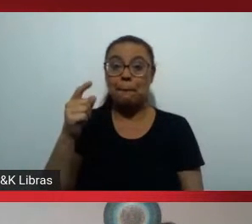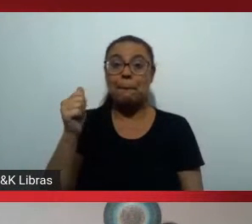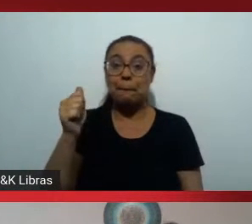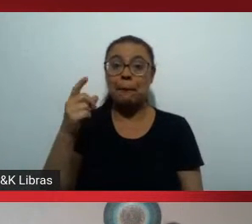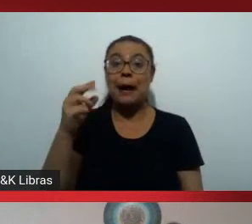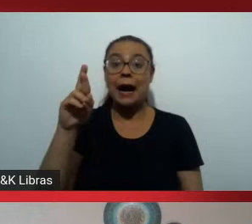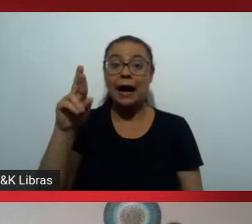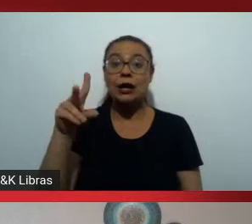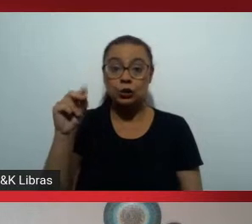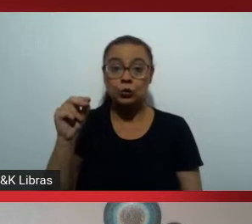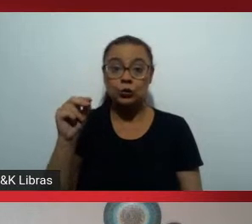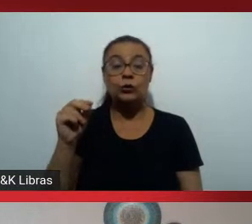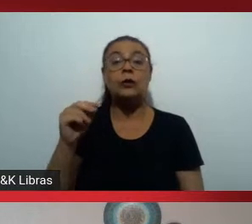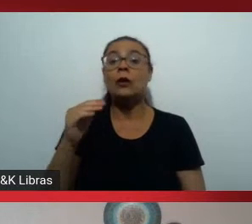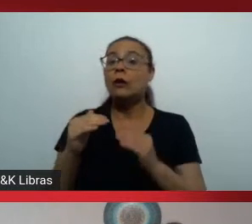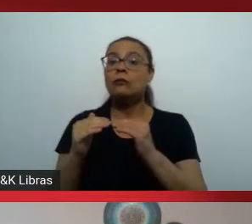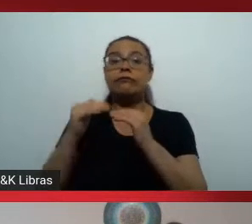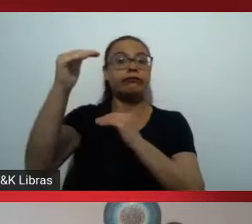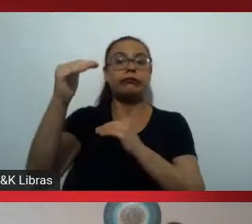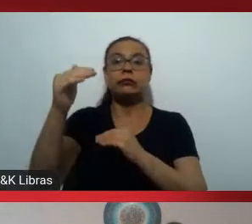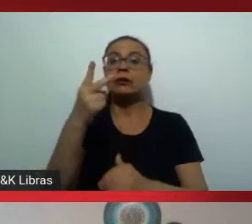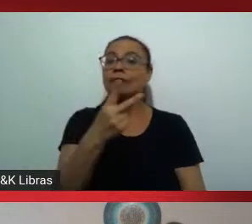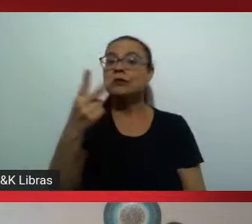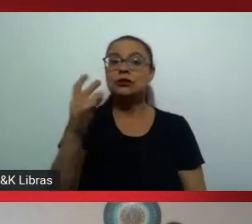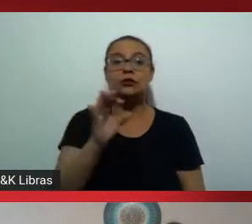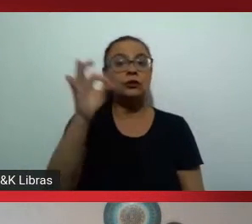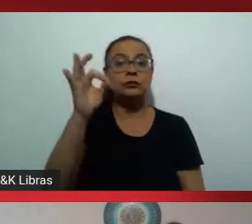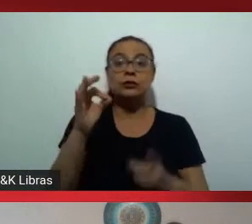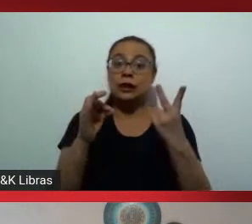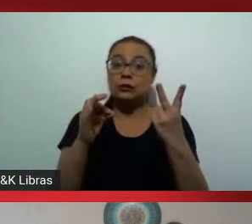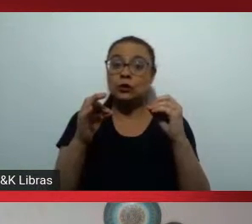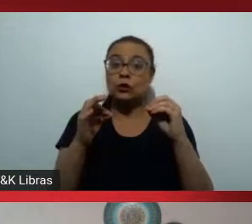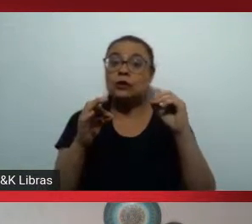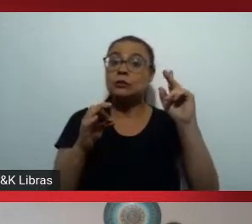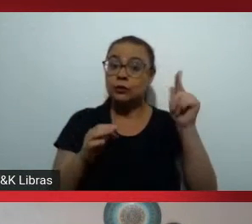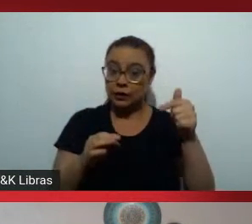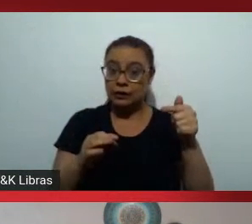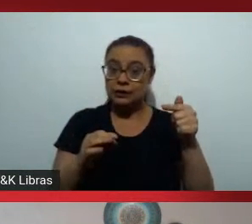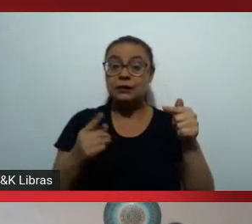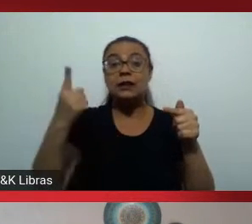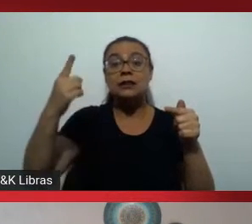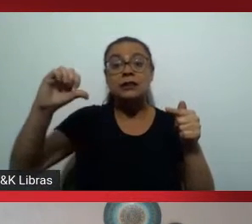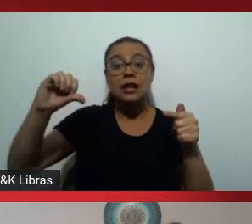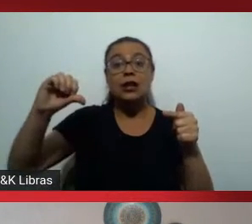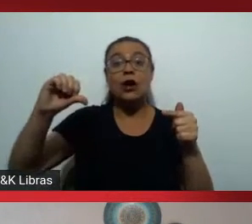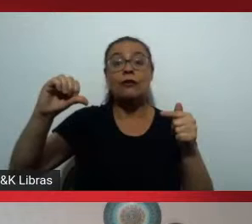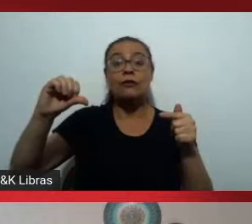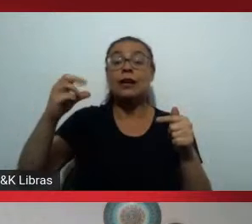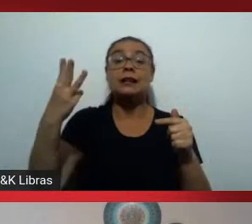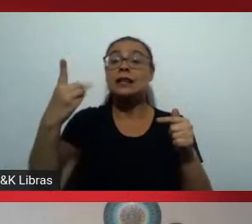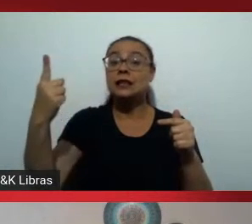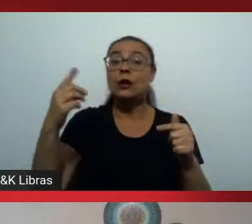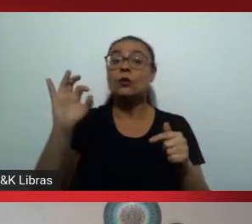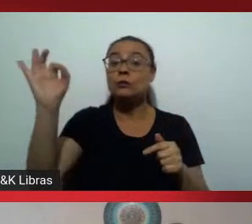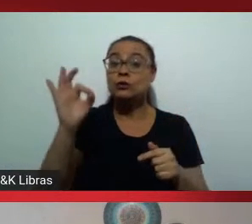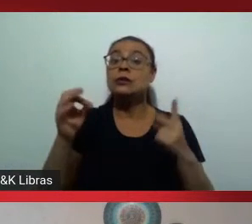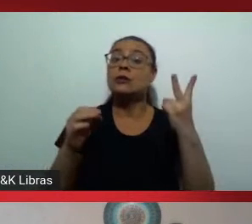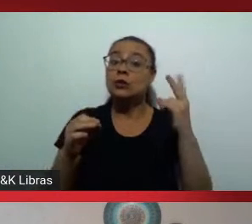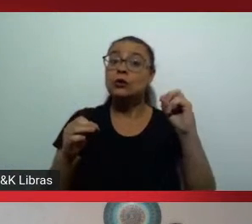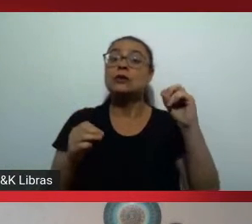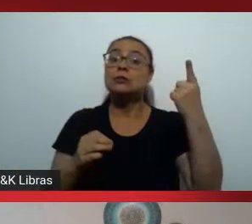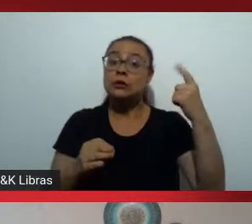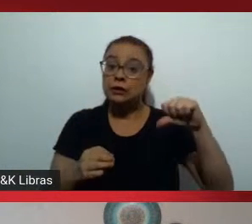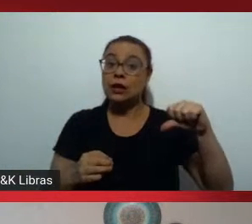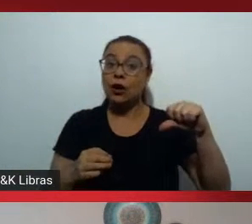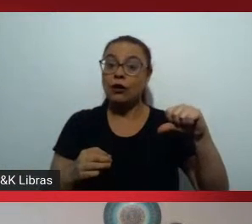saltam de 22% em 2015 para 19% em 2019. Perdão, para 31% em 2019. Isso parece ser uma